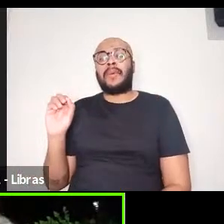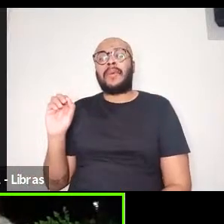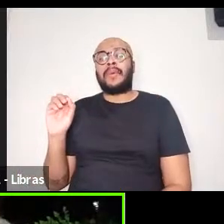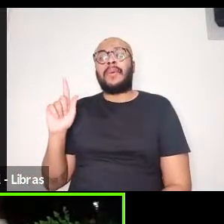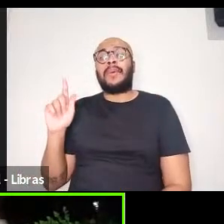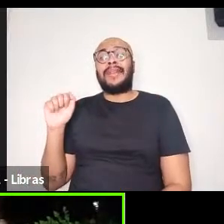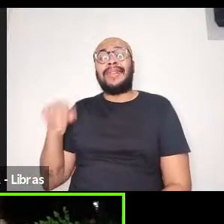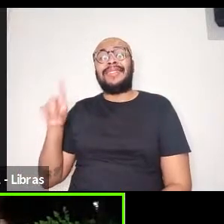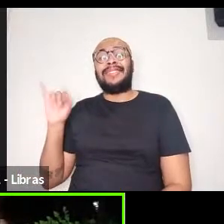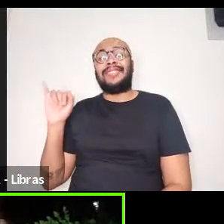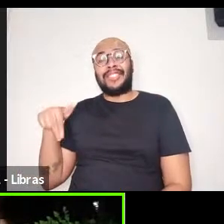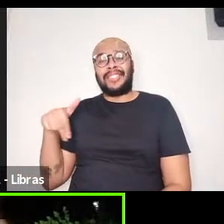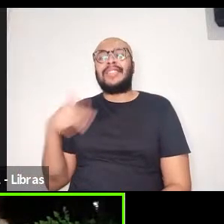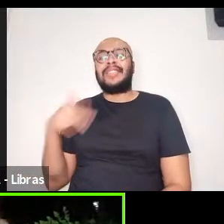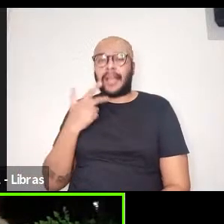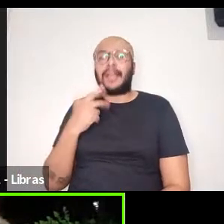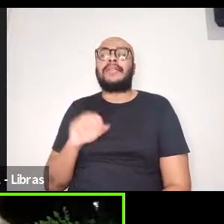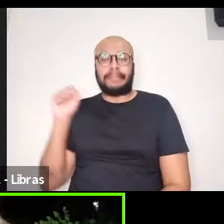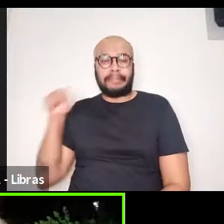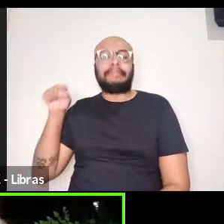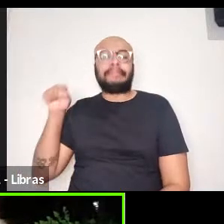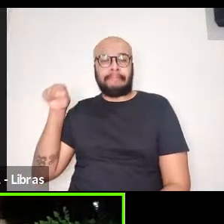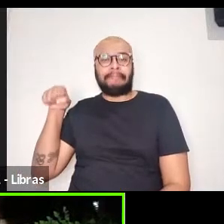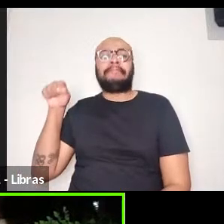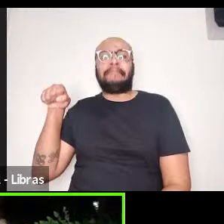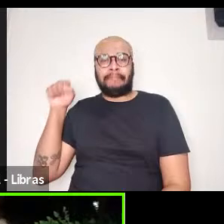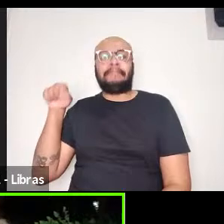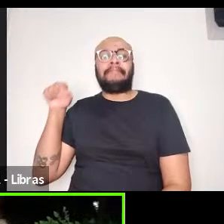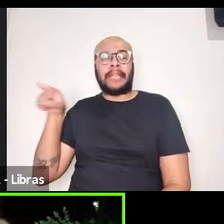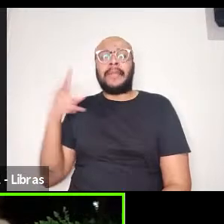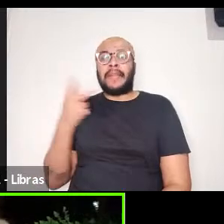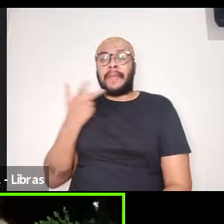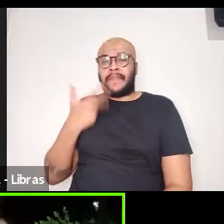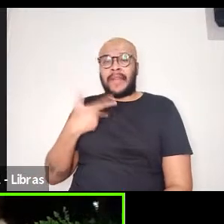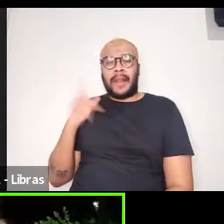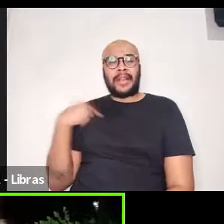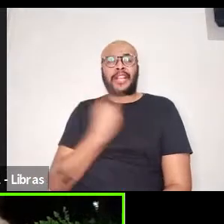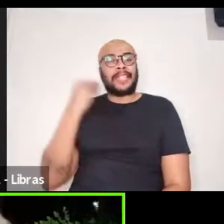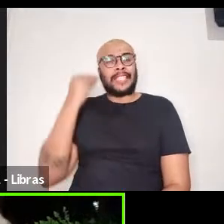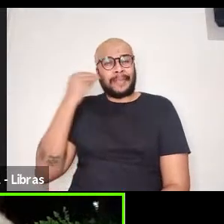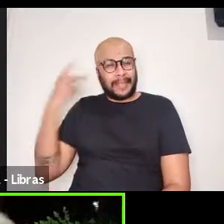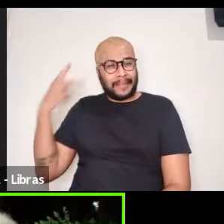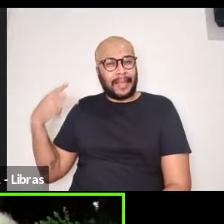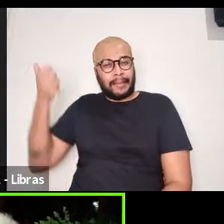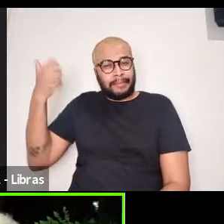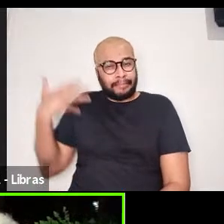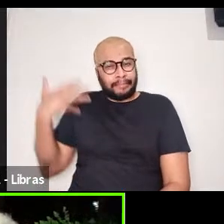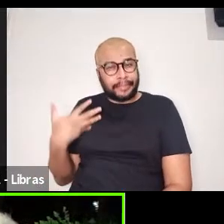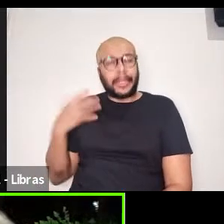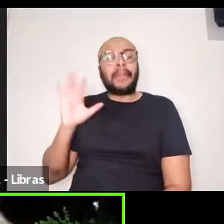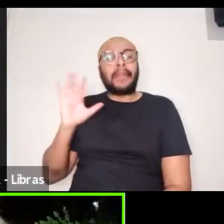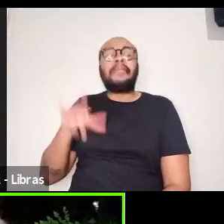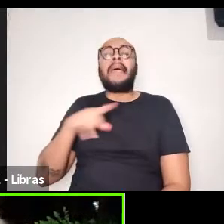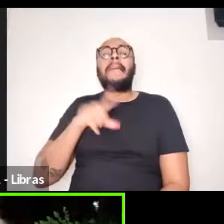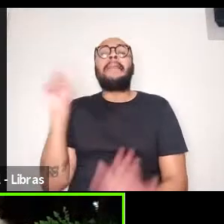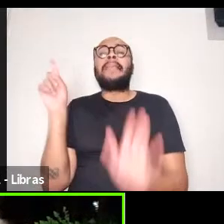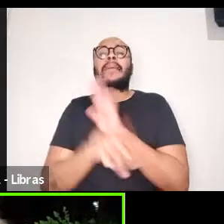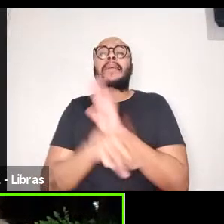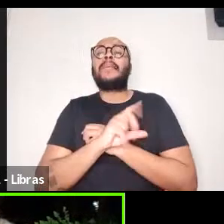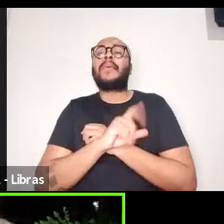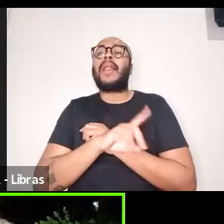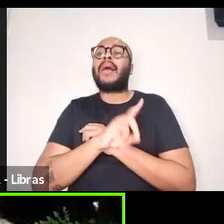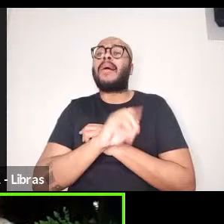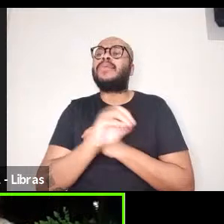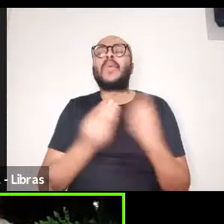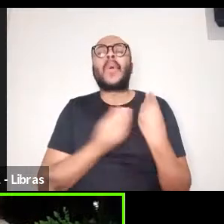falar da sua própria experiência também, né? Mas como é que tem visto